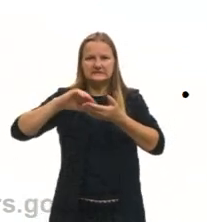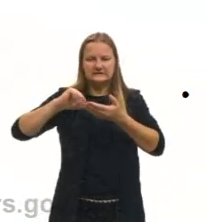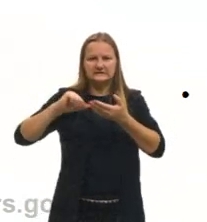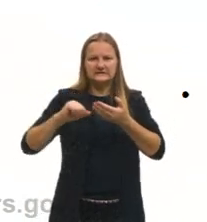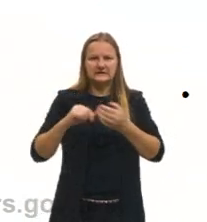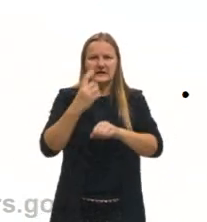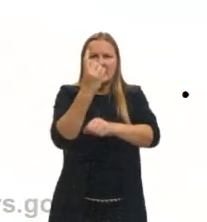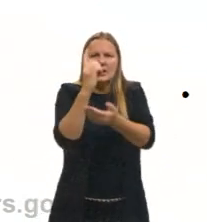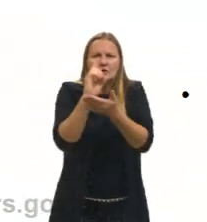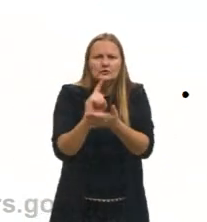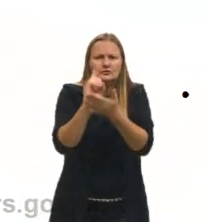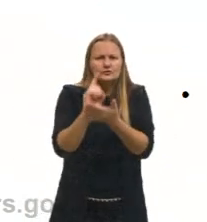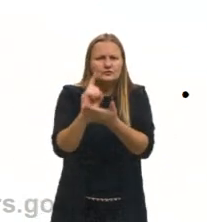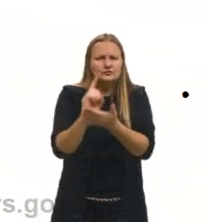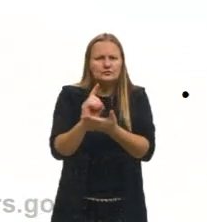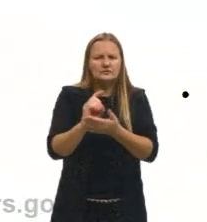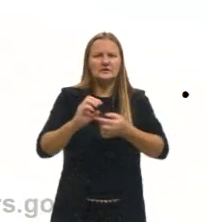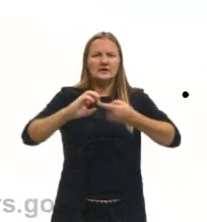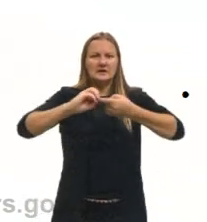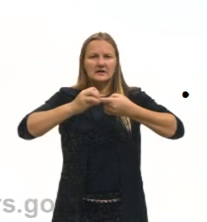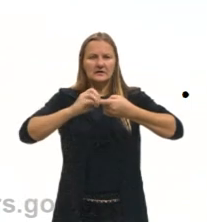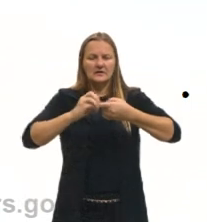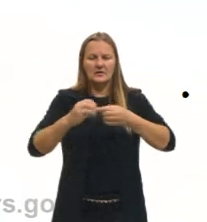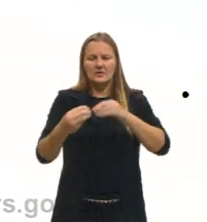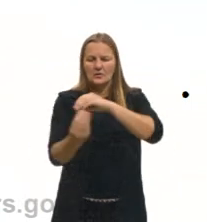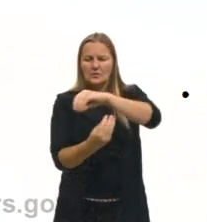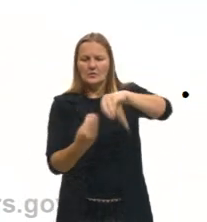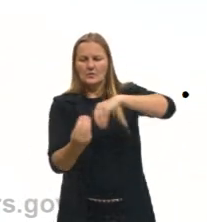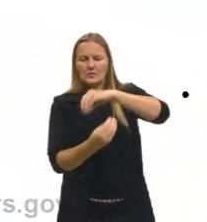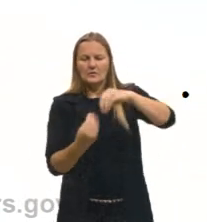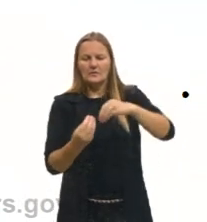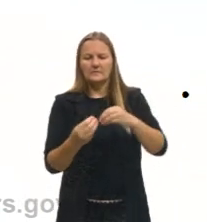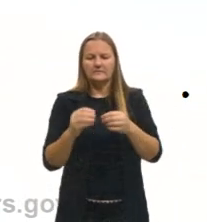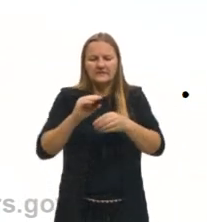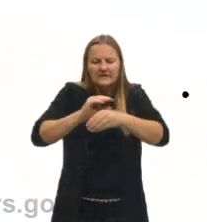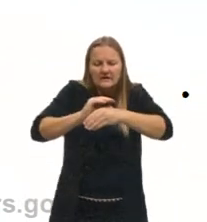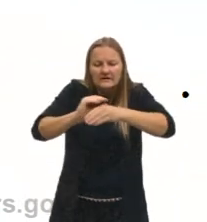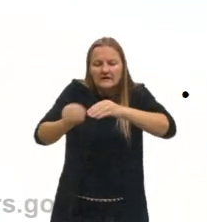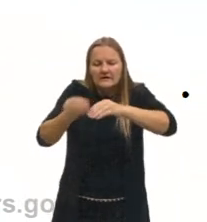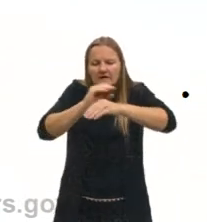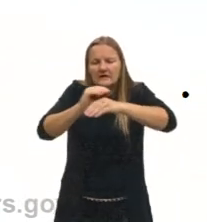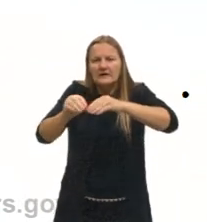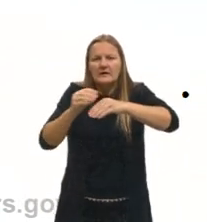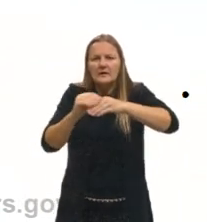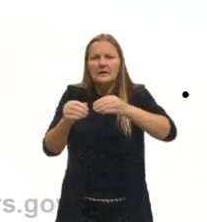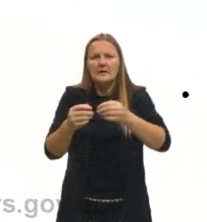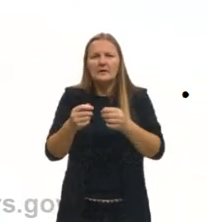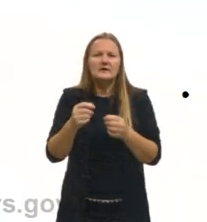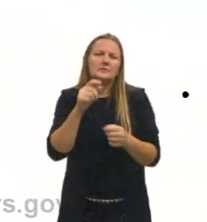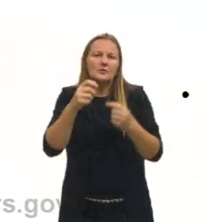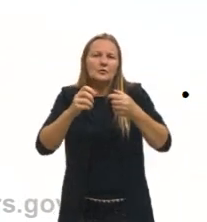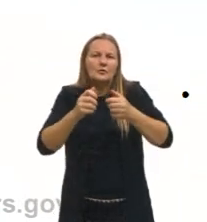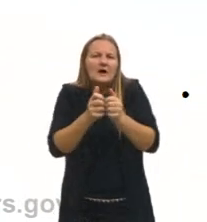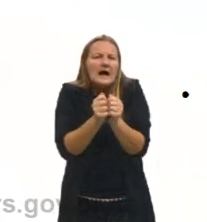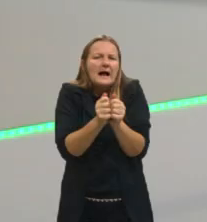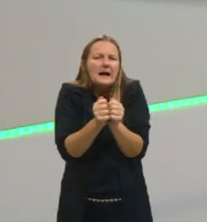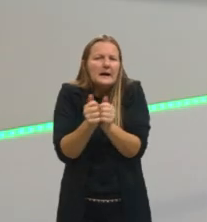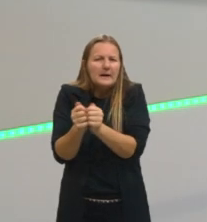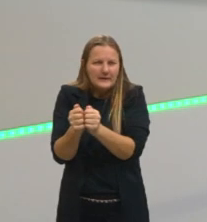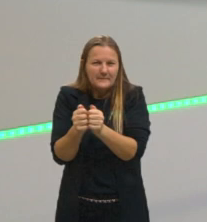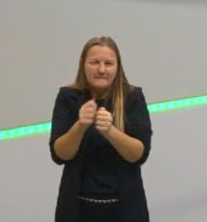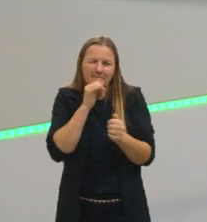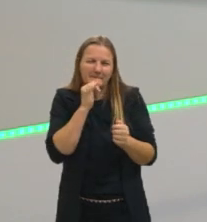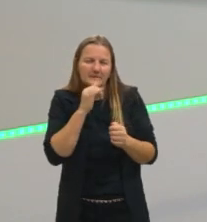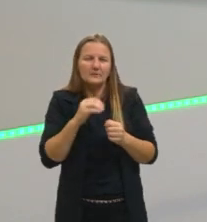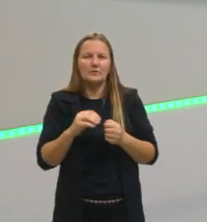densos. Quando eu tenho grãos e palha junto, a casca de um grão aqui traz o exemplo do grão de amendoim, aí a casca do amendoim, ou